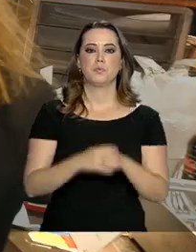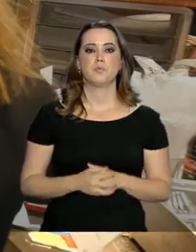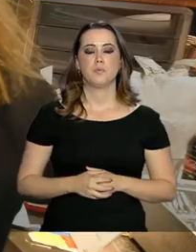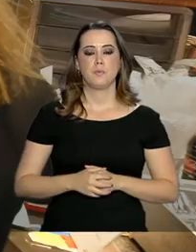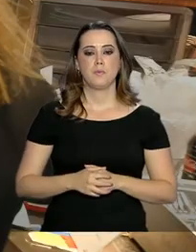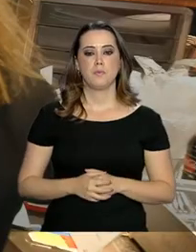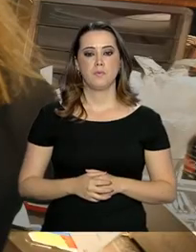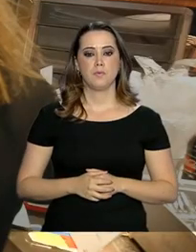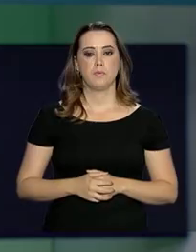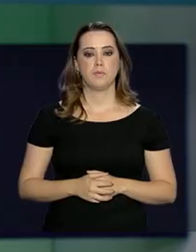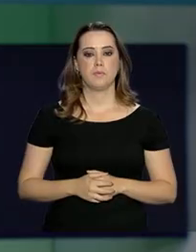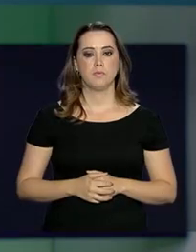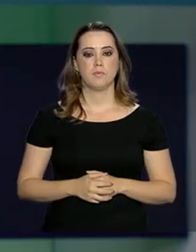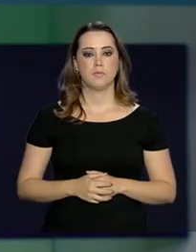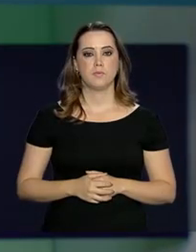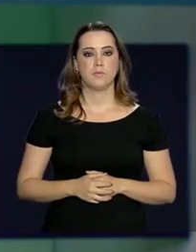local.